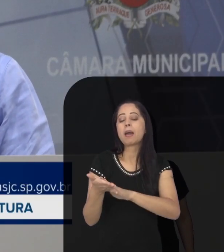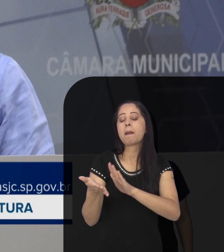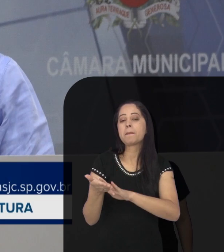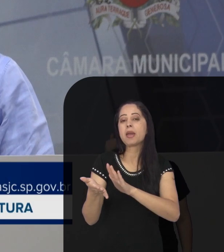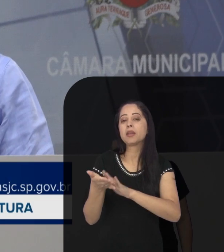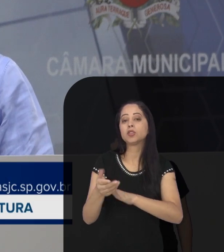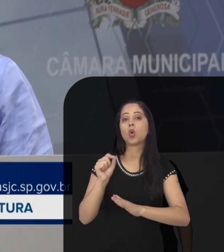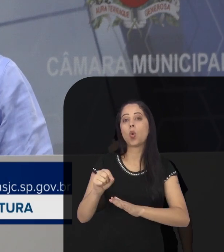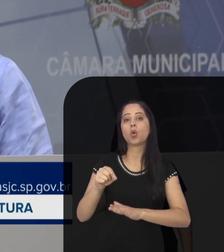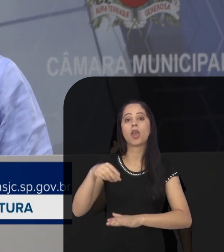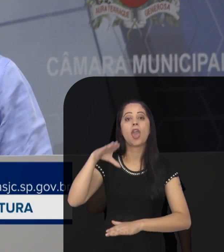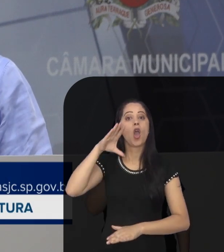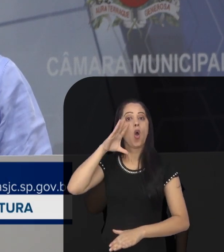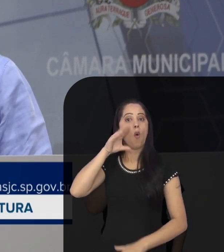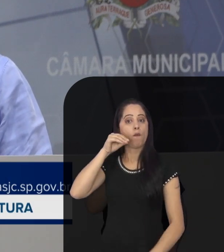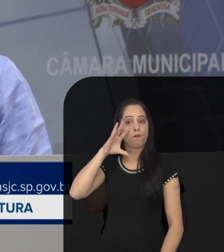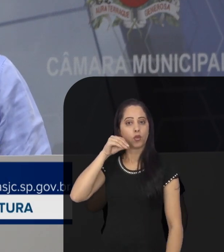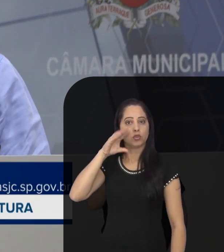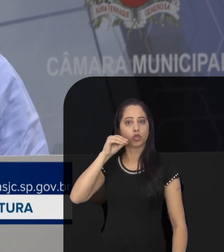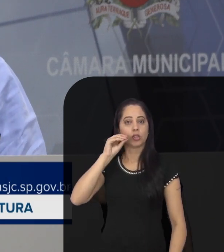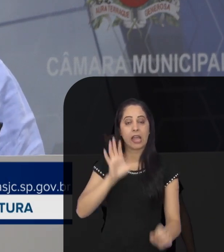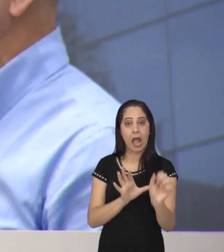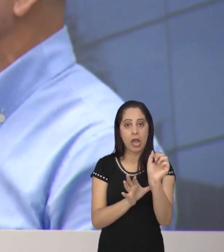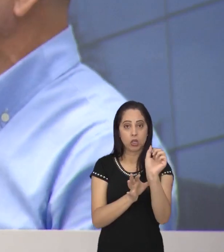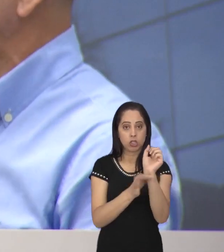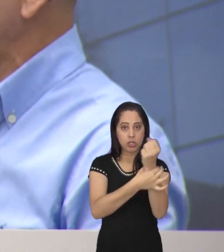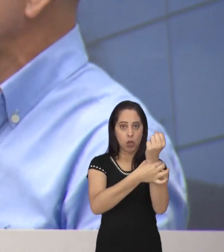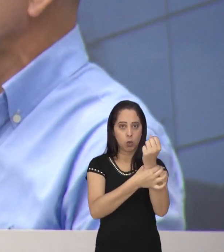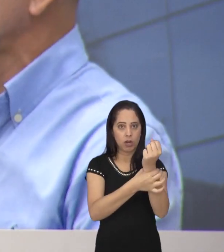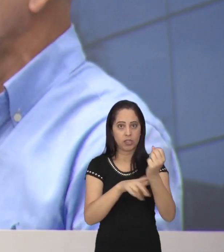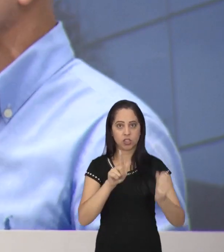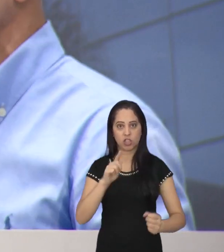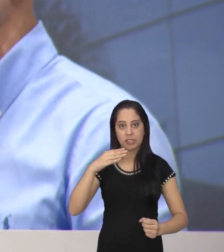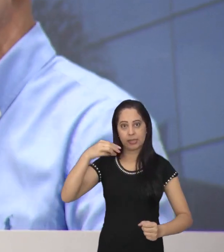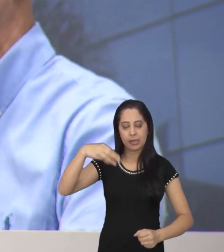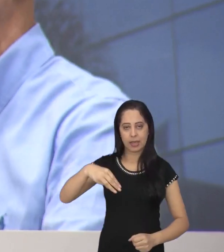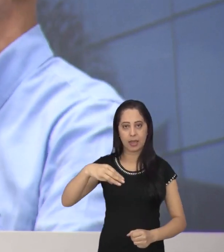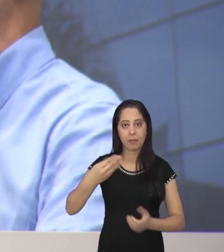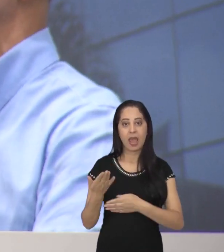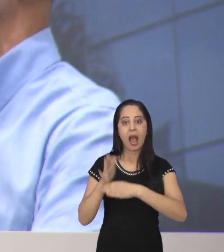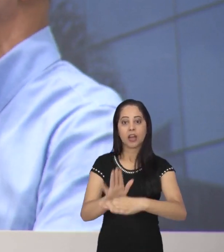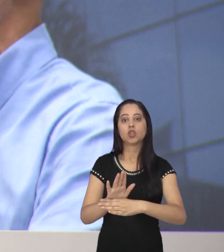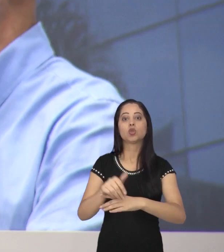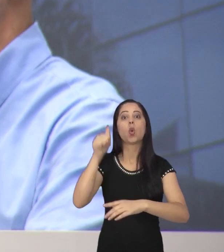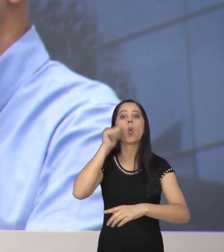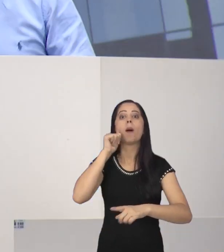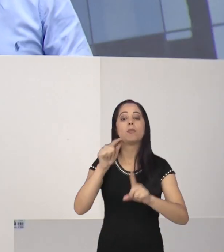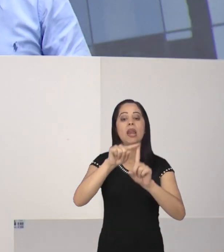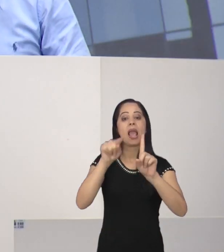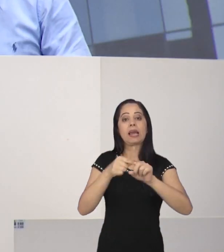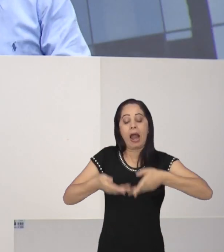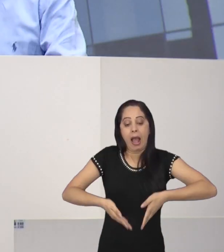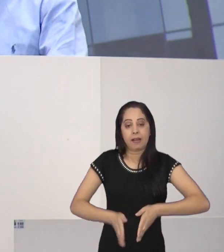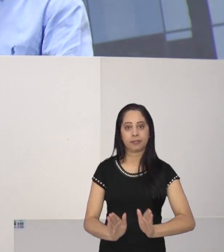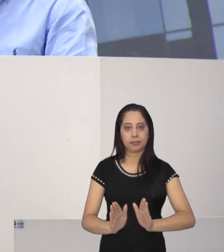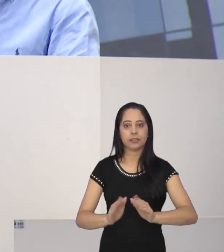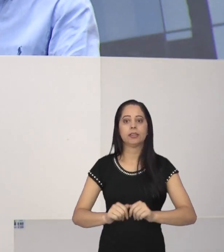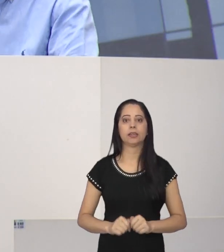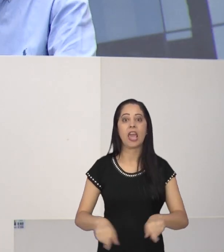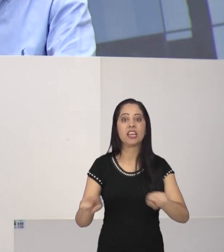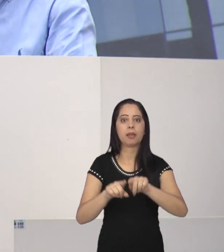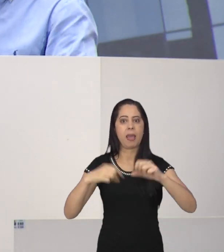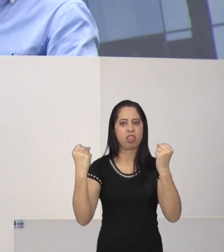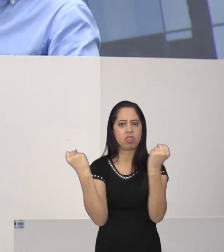parabenizou a atuação dos servidores de segurança da cidade, que ajudaram uma mulher que entrou em trabalho de parto na rua. Robertinho também